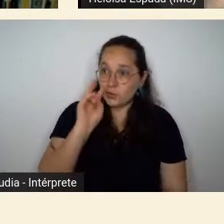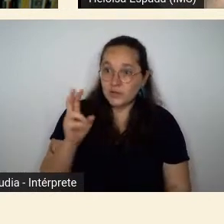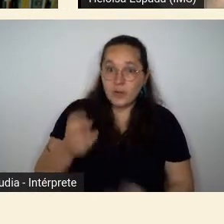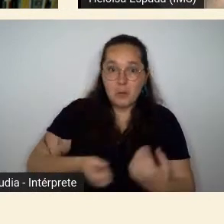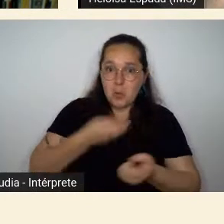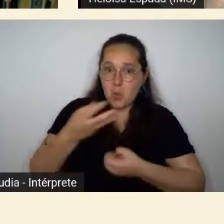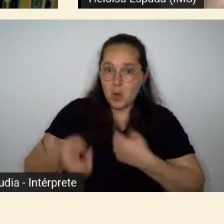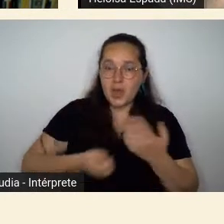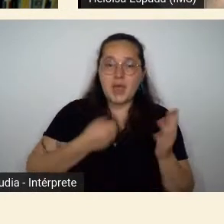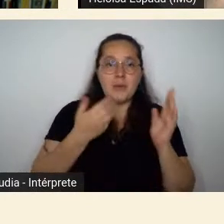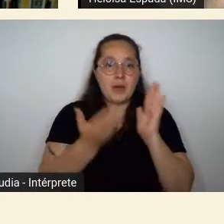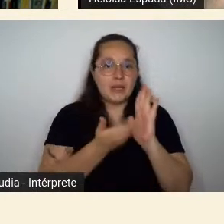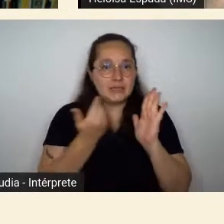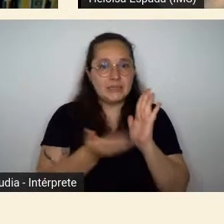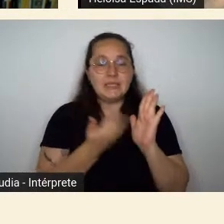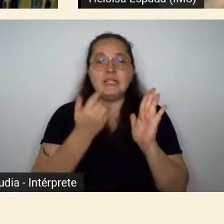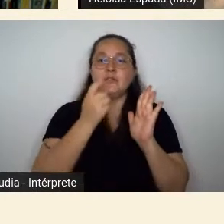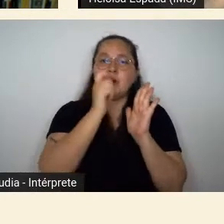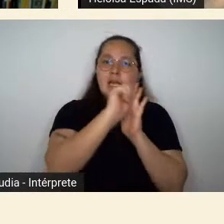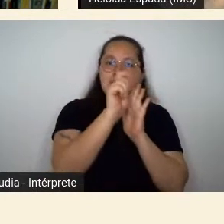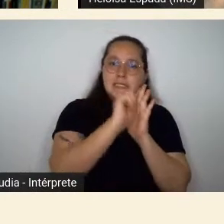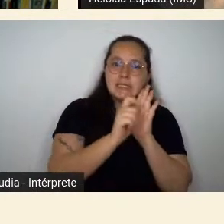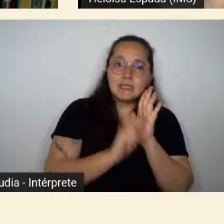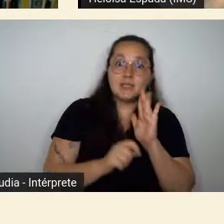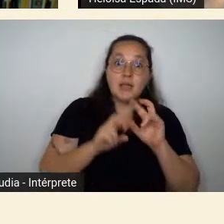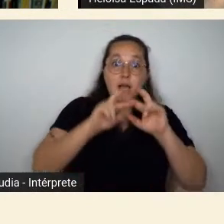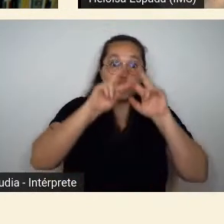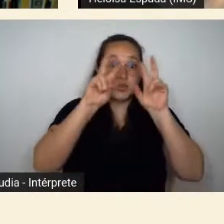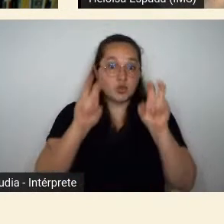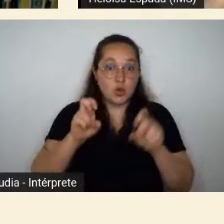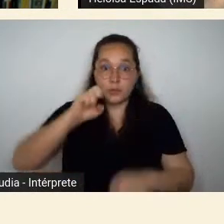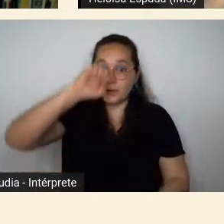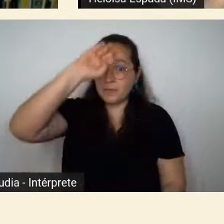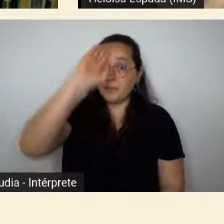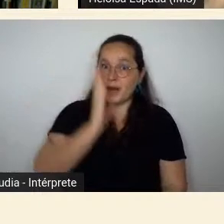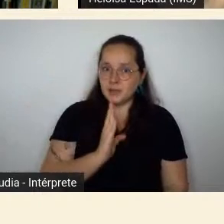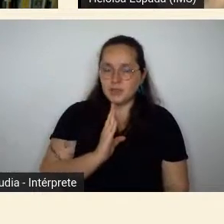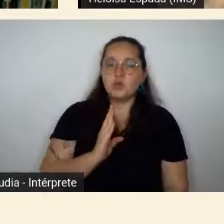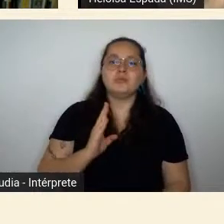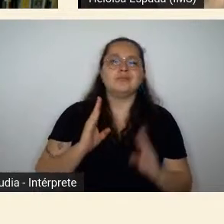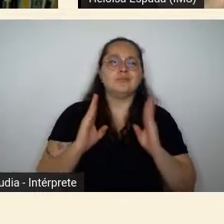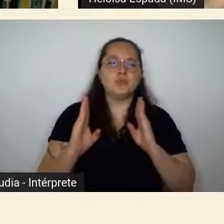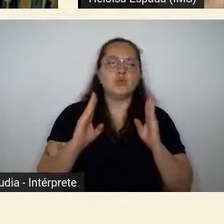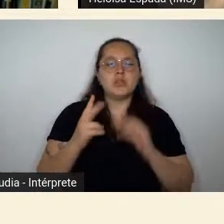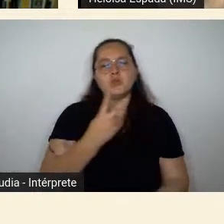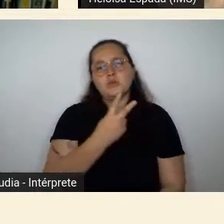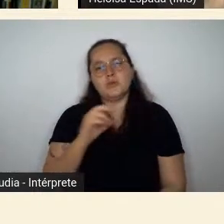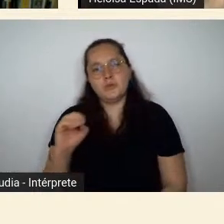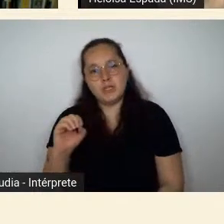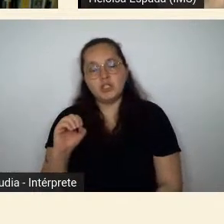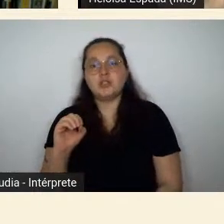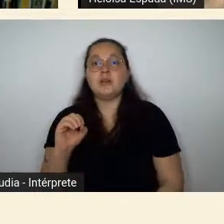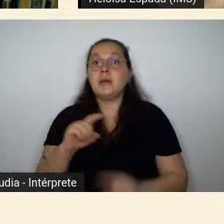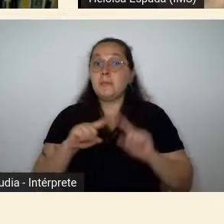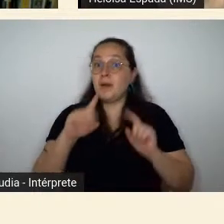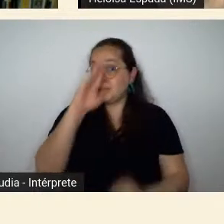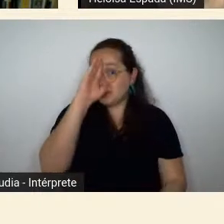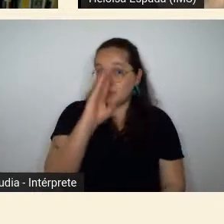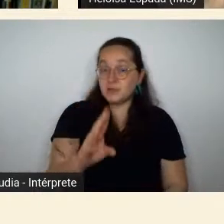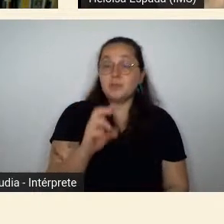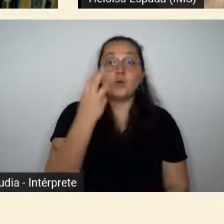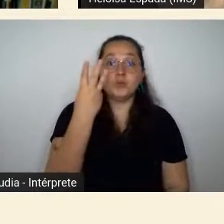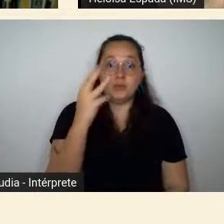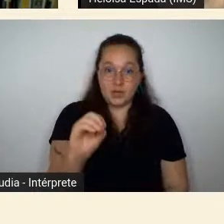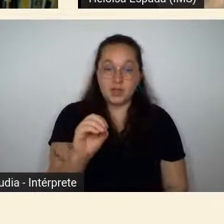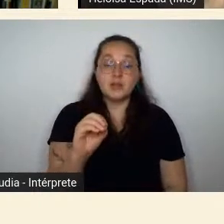as escritas sobre o Brasil que começa a acontecer nos anos 20 mas principalmente nos anos 30 como a professora falou também